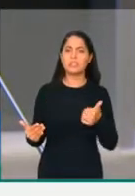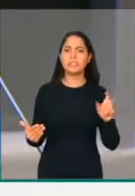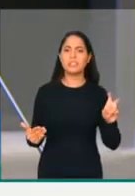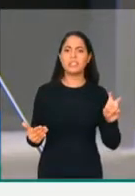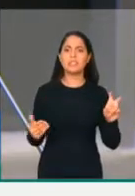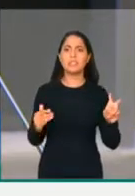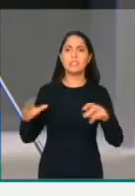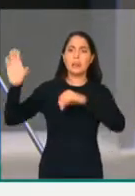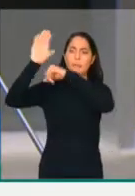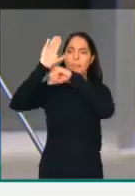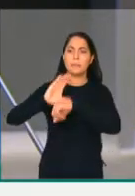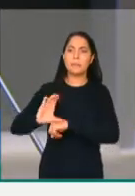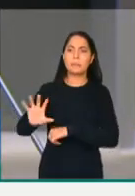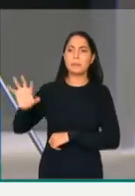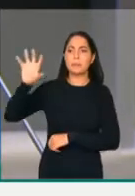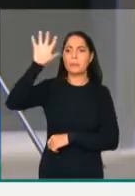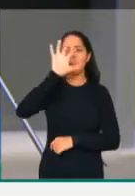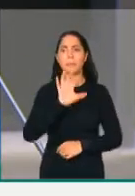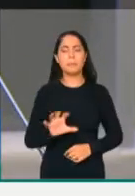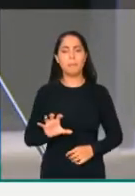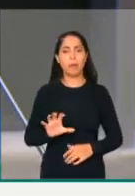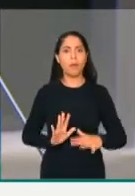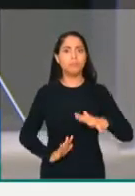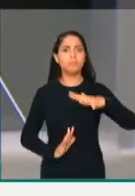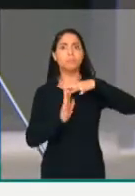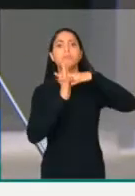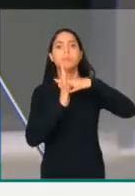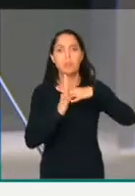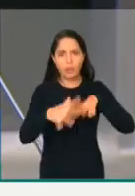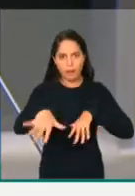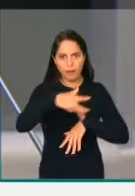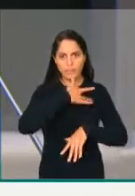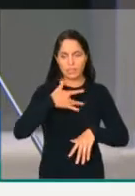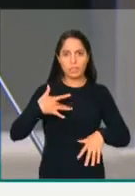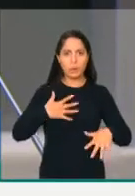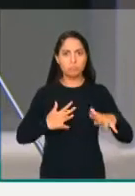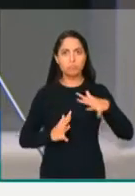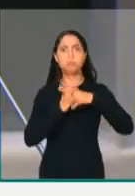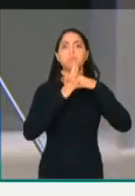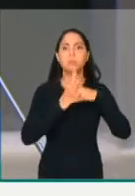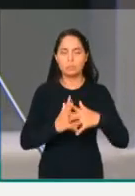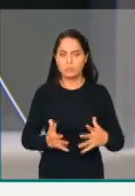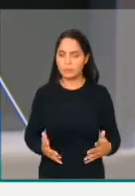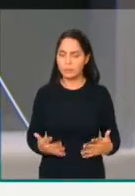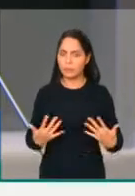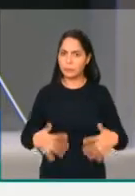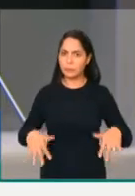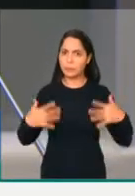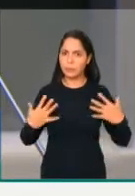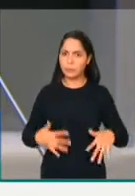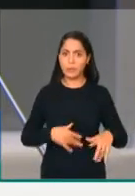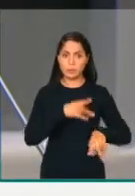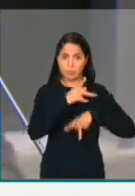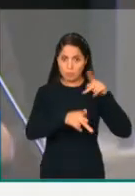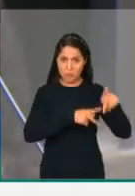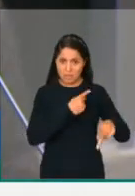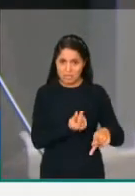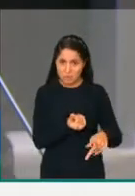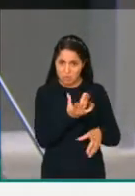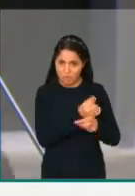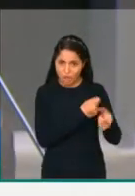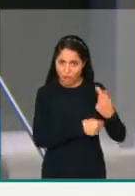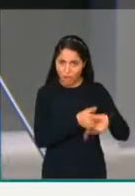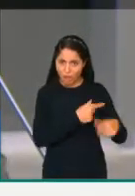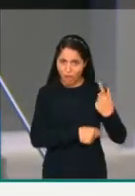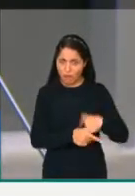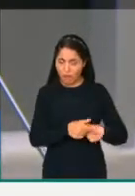colapsam os sistemas públicos de saúde. E ao mesmo tempo, a situação econômica do nosso povo é dramática. Nós temos